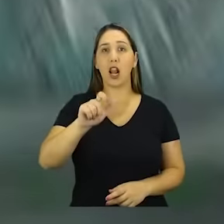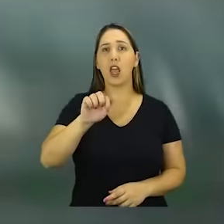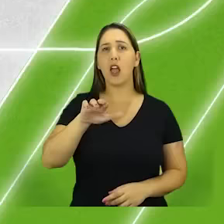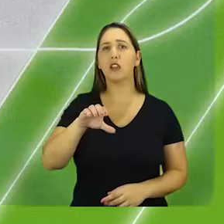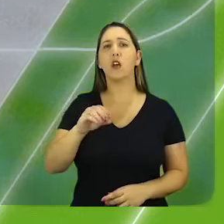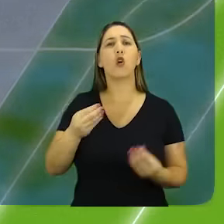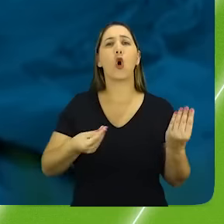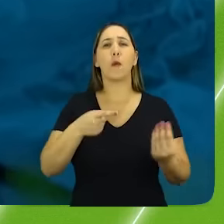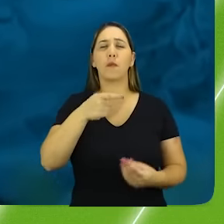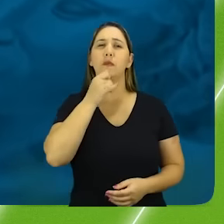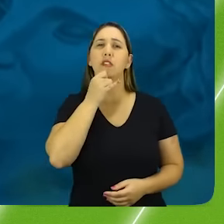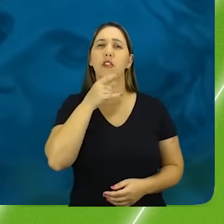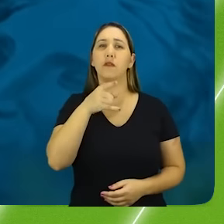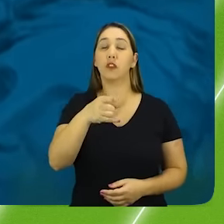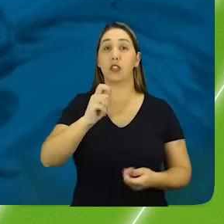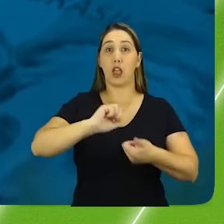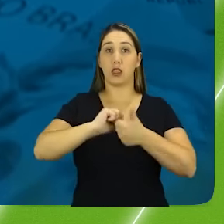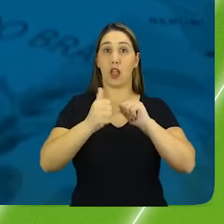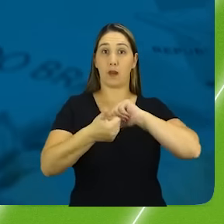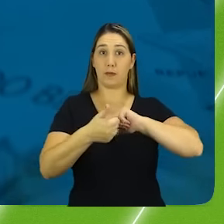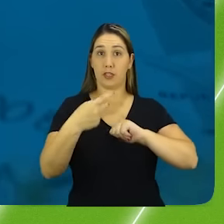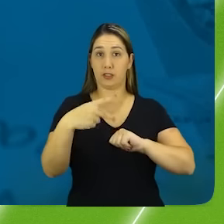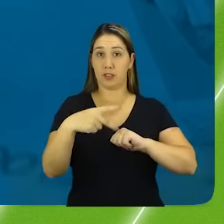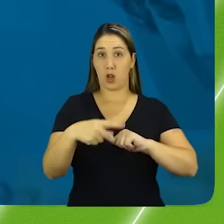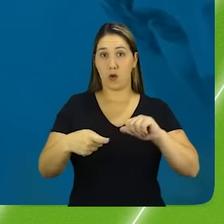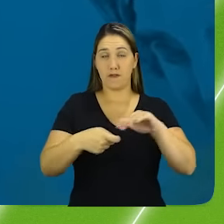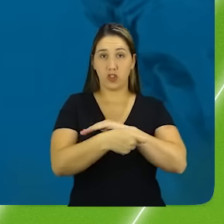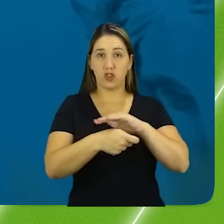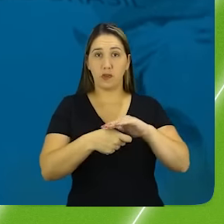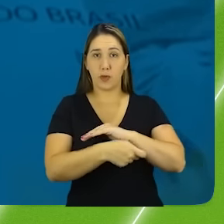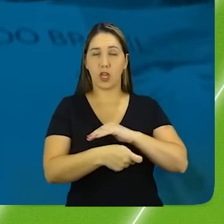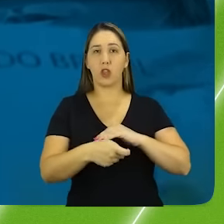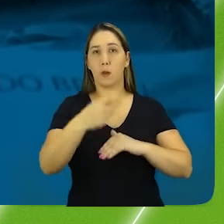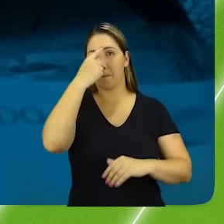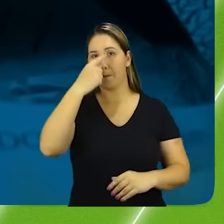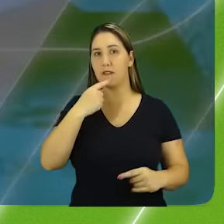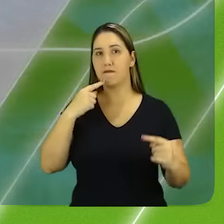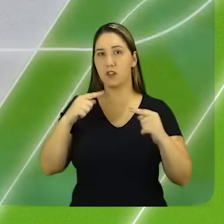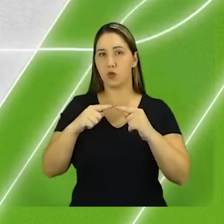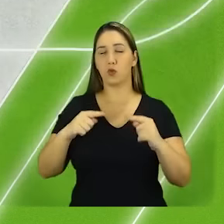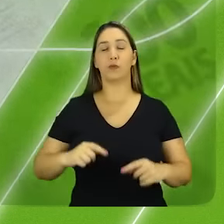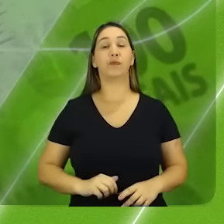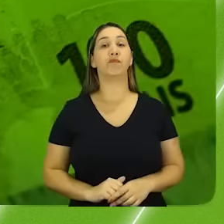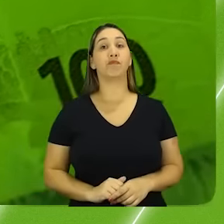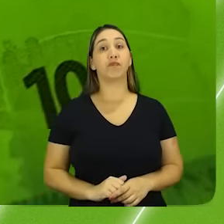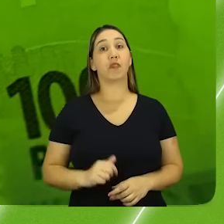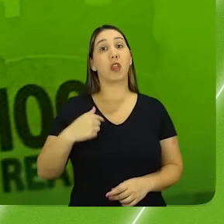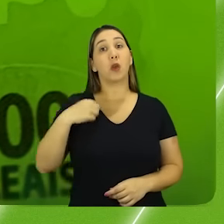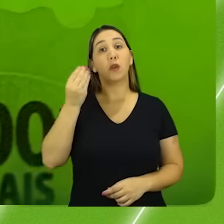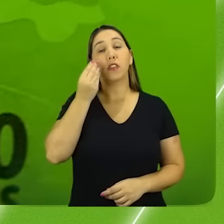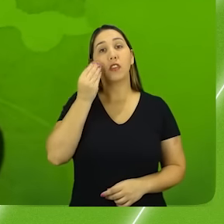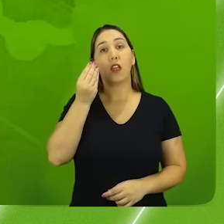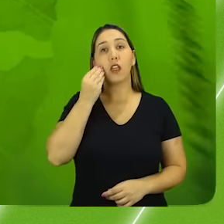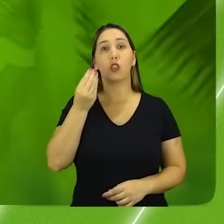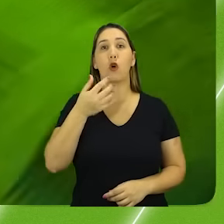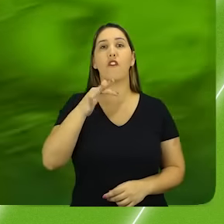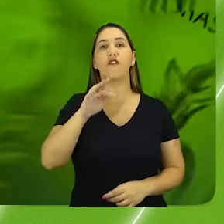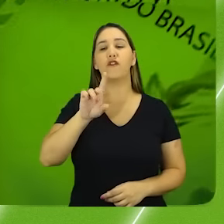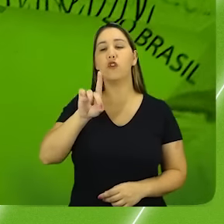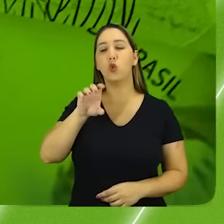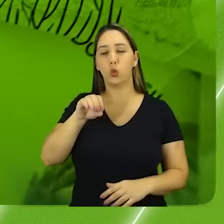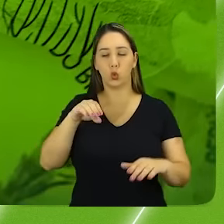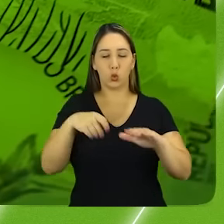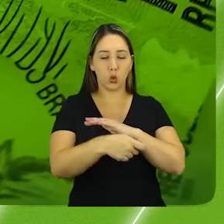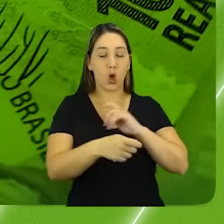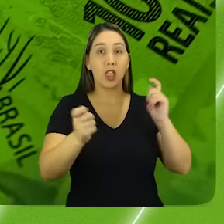Leandra, como você adequa a sua carteira de investimentos ao seu perfil? Eu tento procurar fundos que